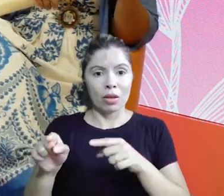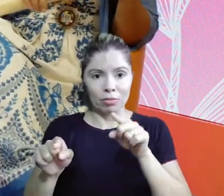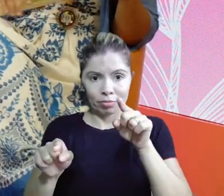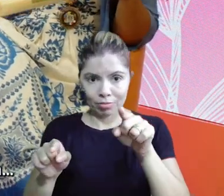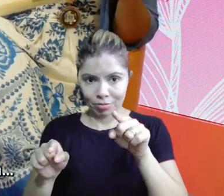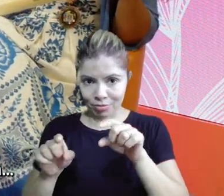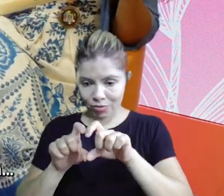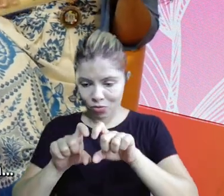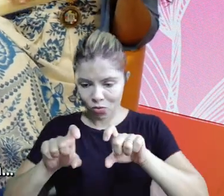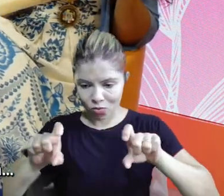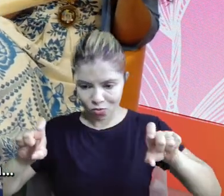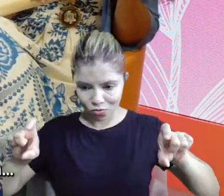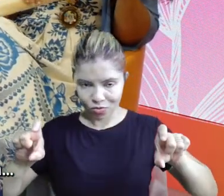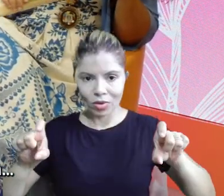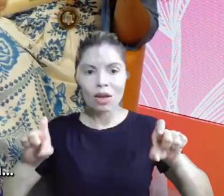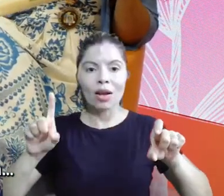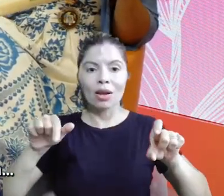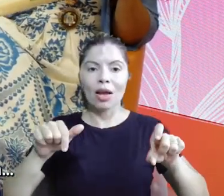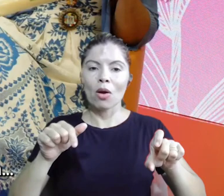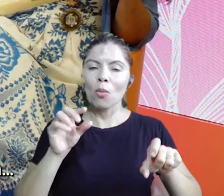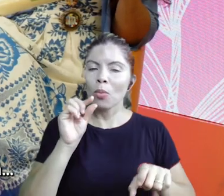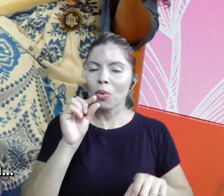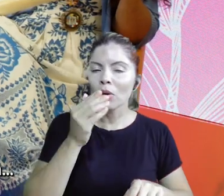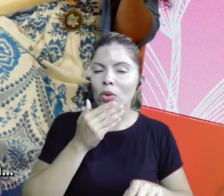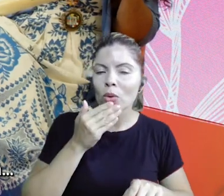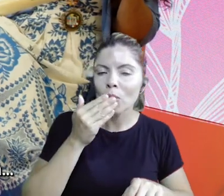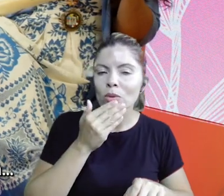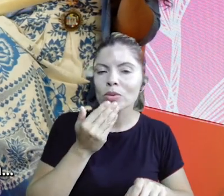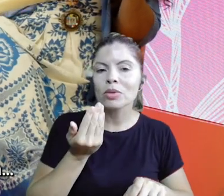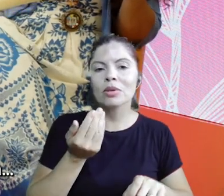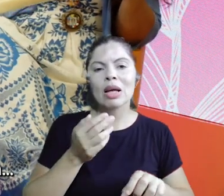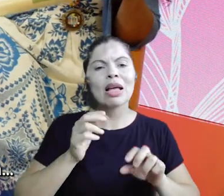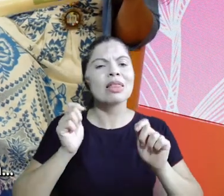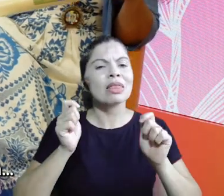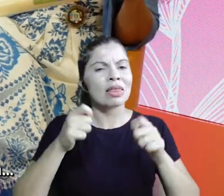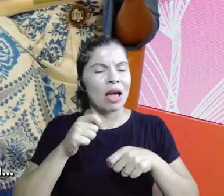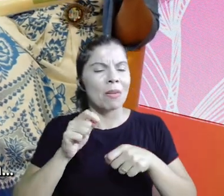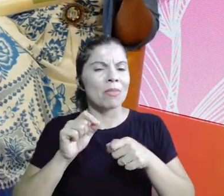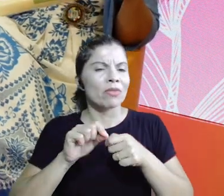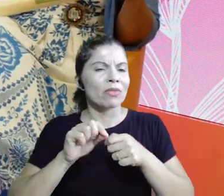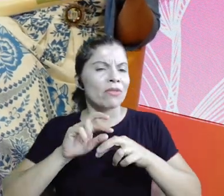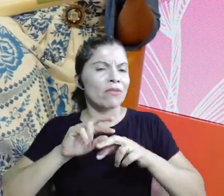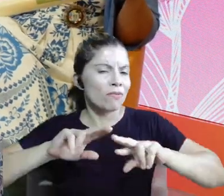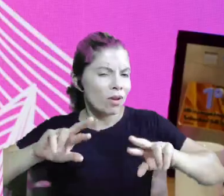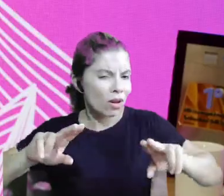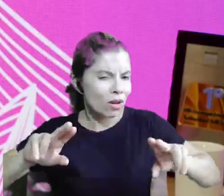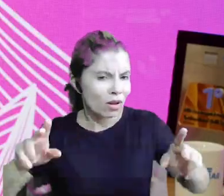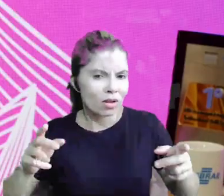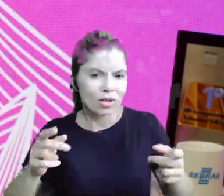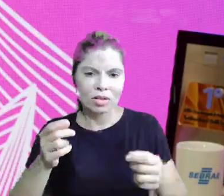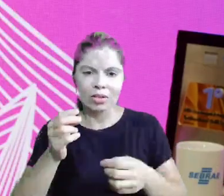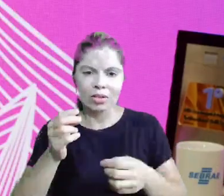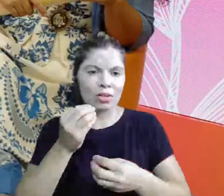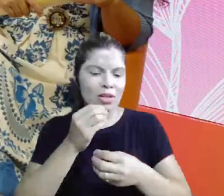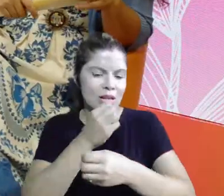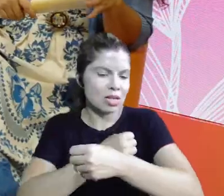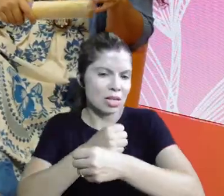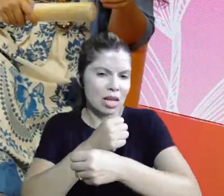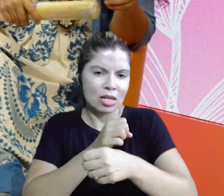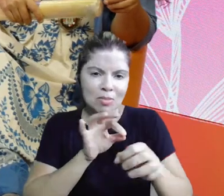in natura, ele é agridoce, então ele te possibilita inúmeras possibilidades, inúmeras,